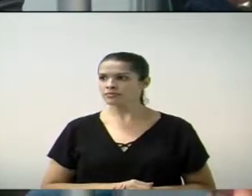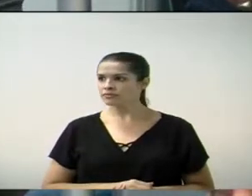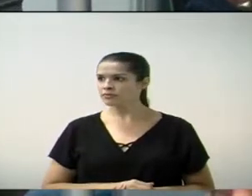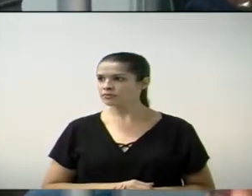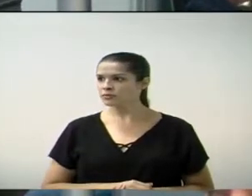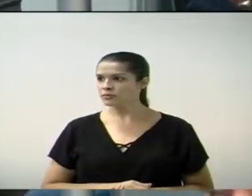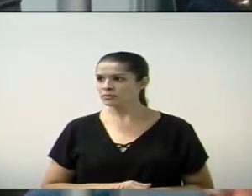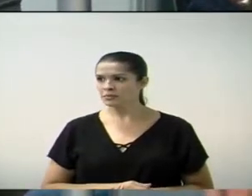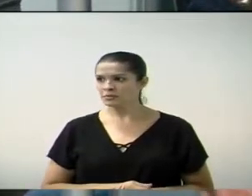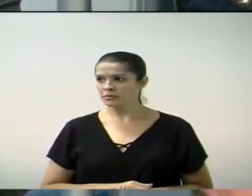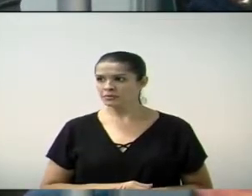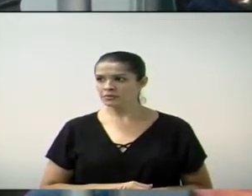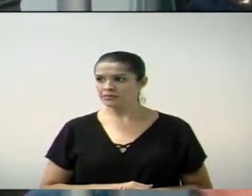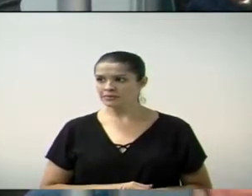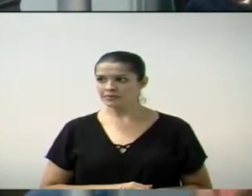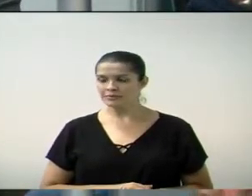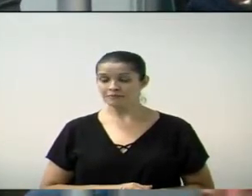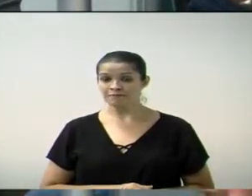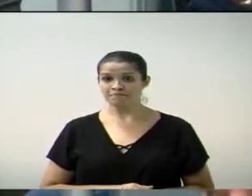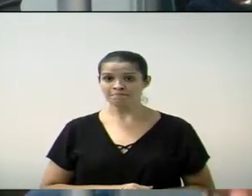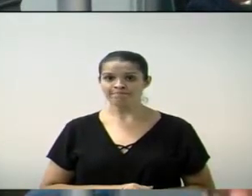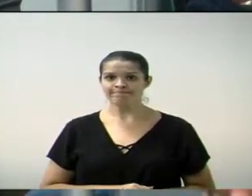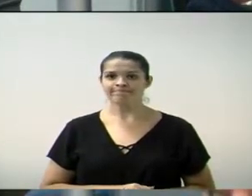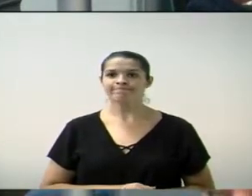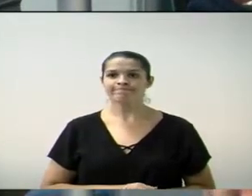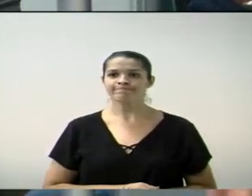E digo mais, vereador.